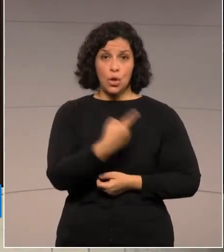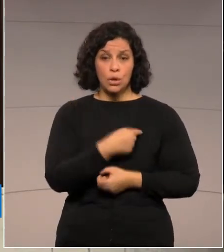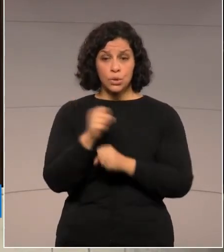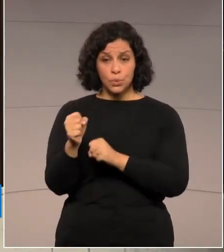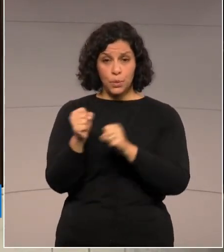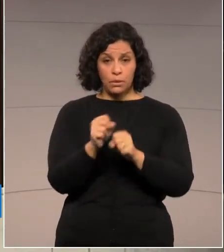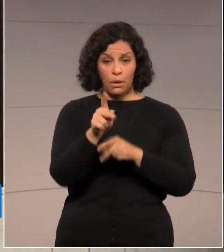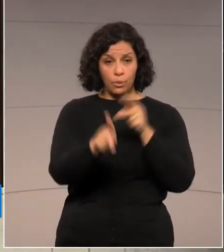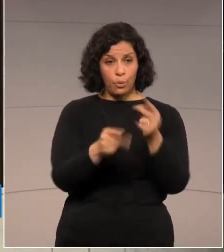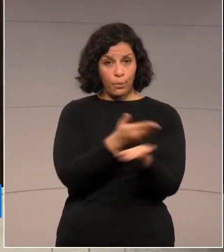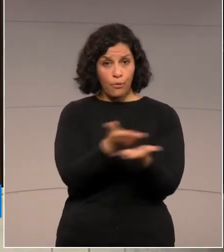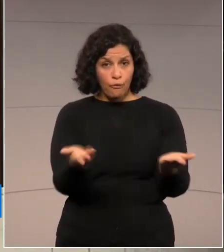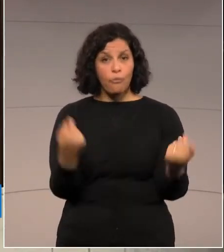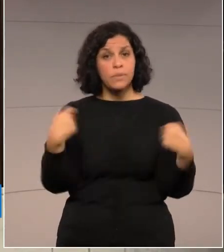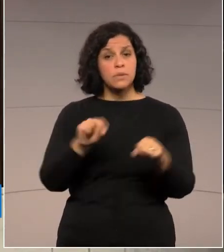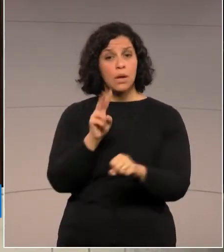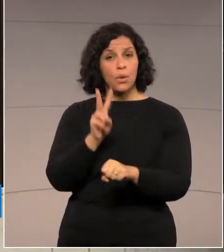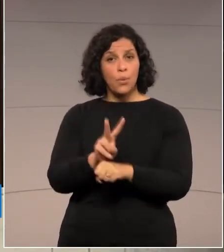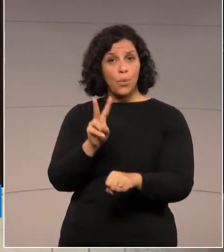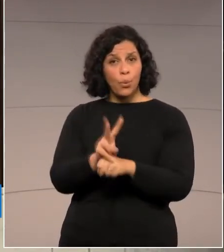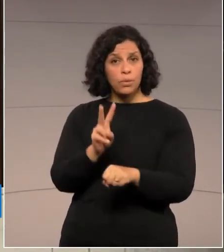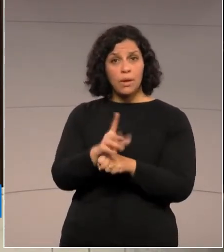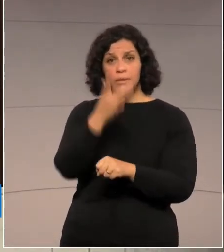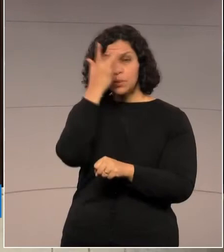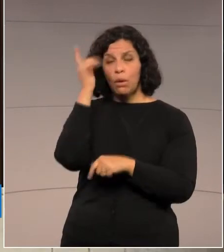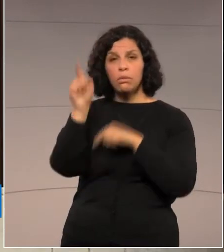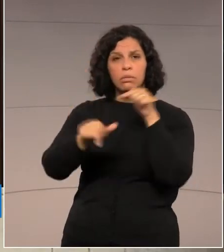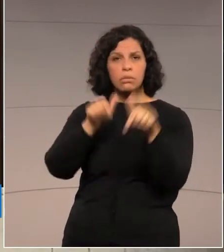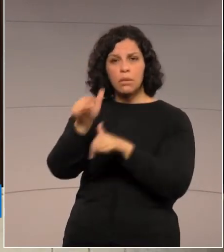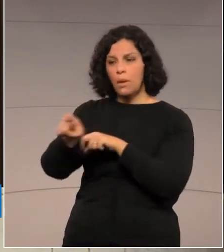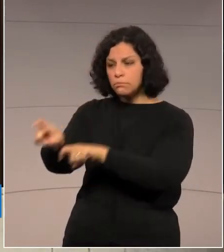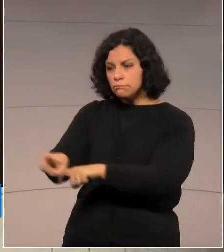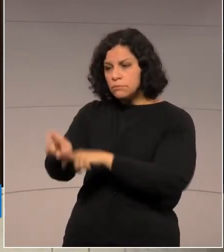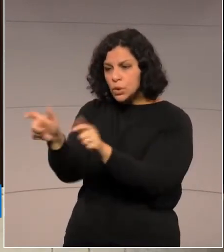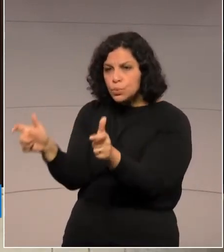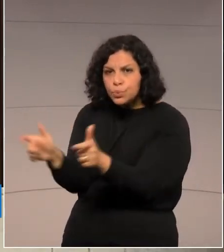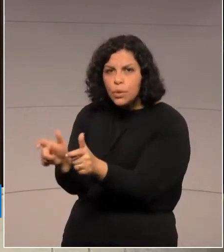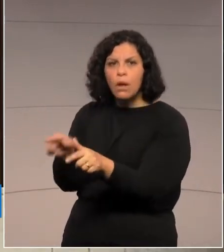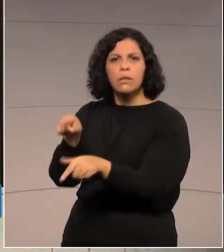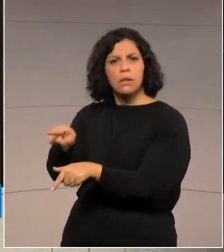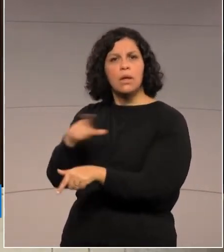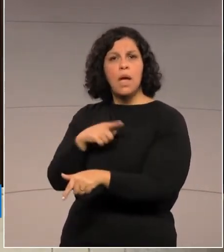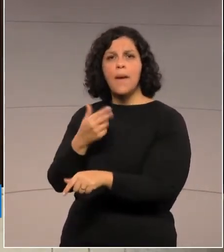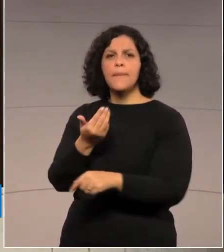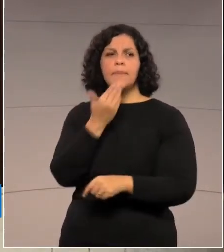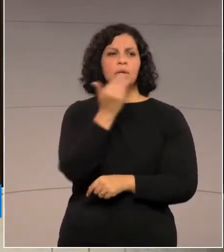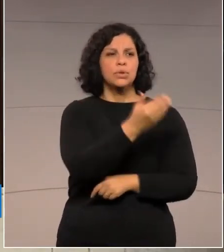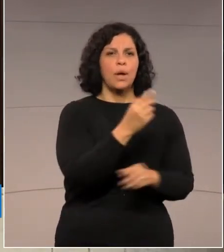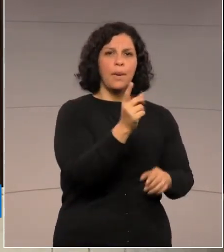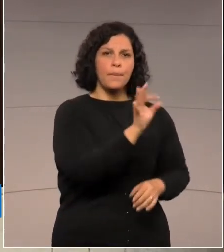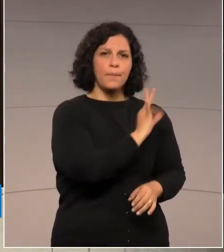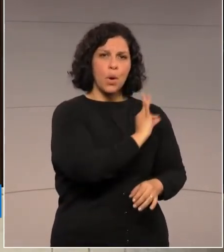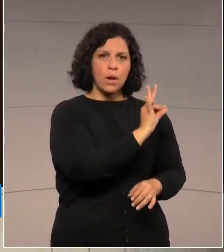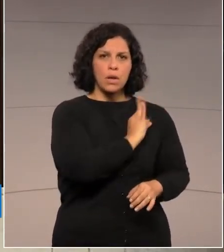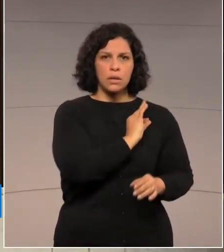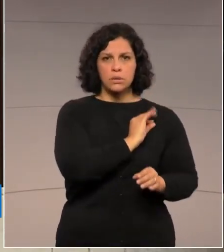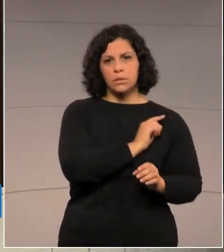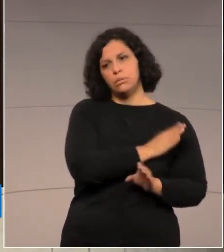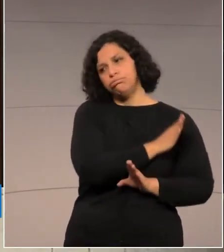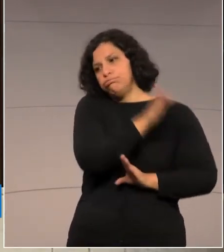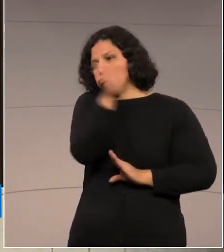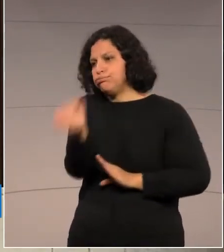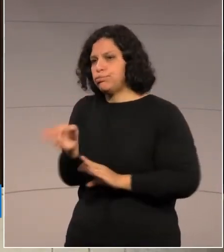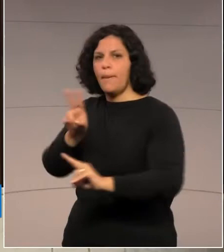precisa cuidar dos nossos pequenos agricultores e não mandar a polícia para prender, para humilhar.